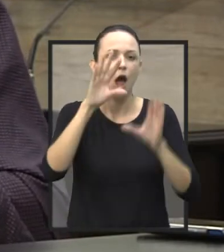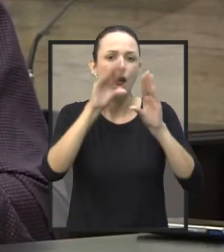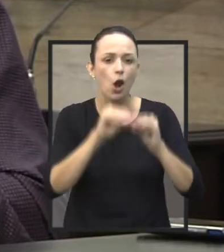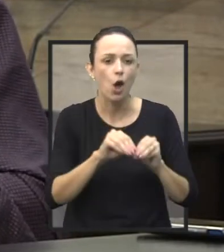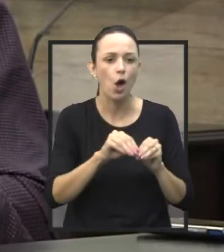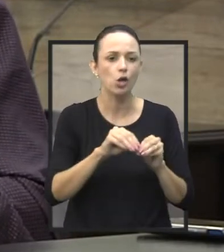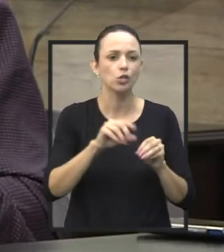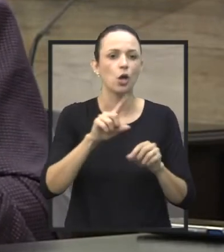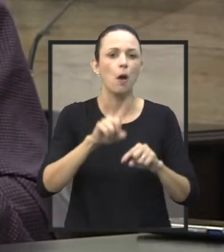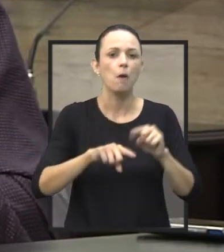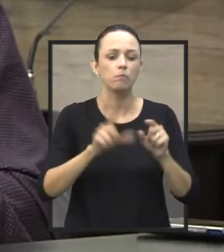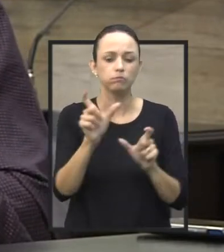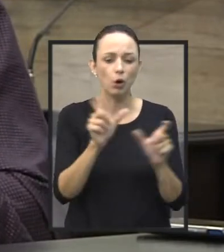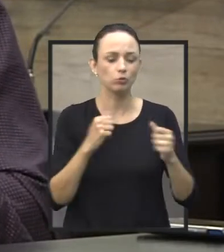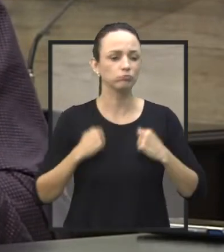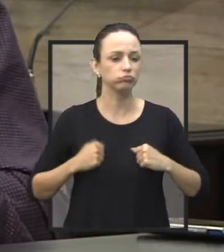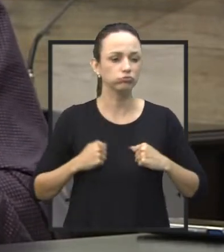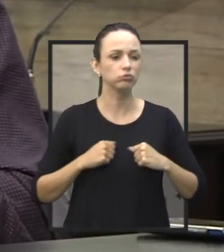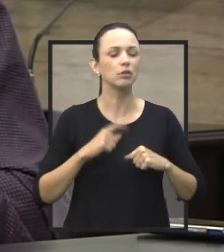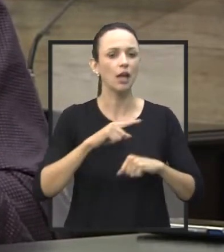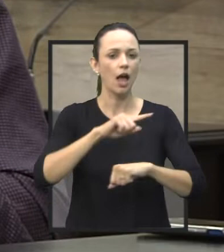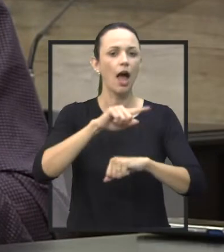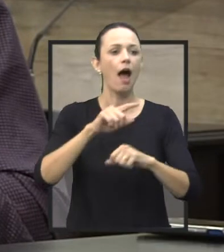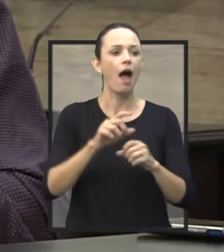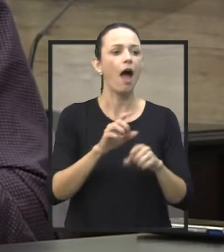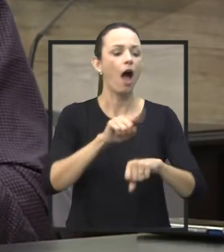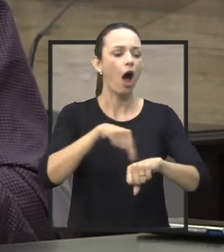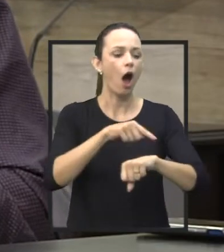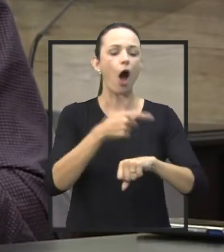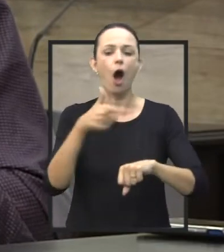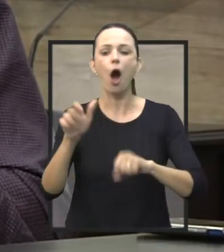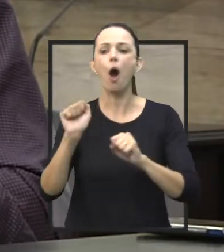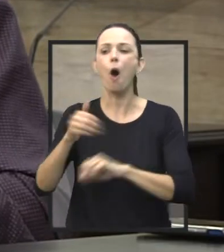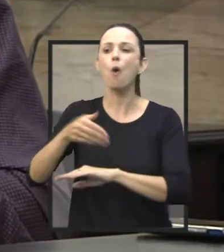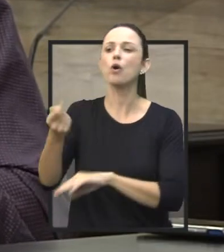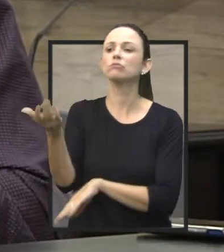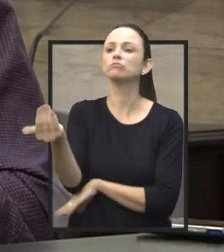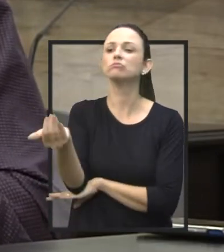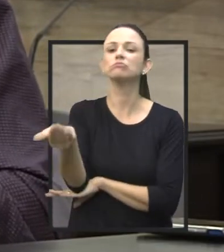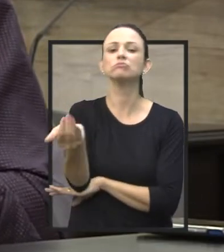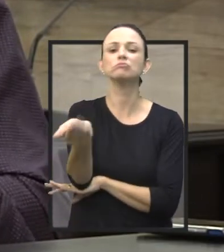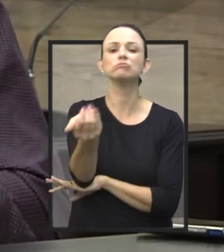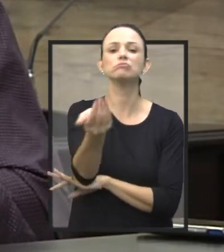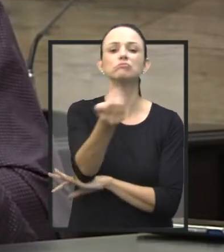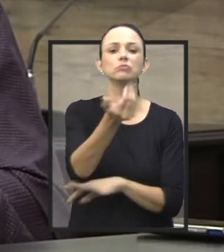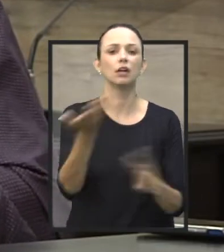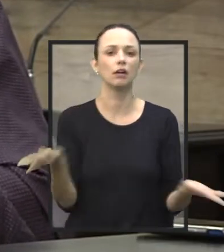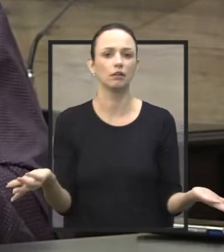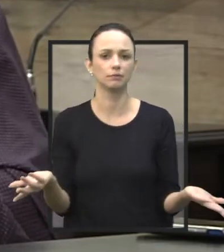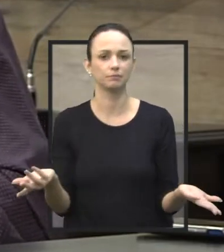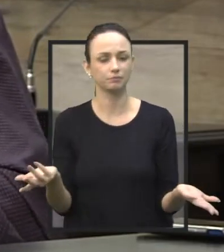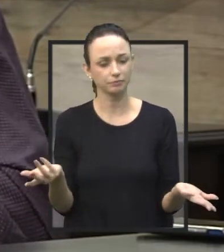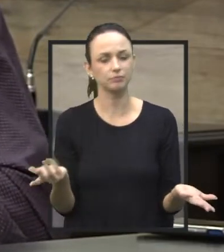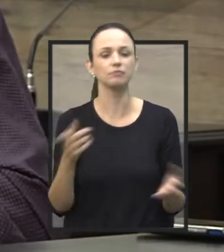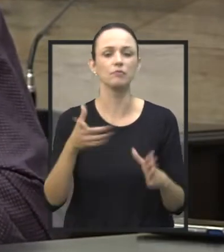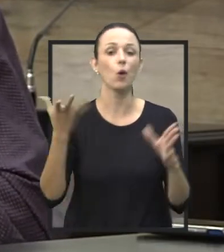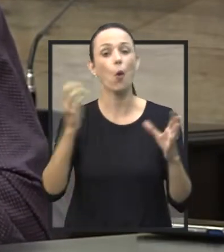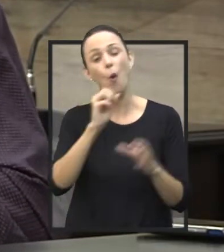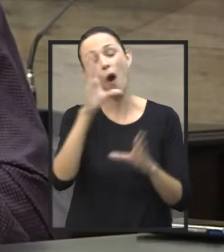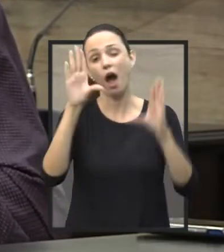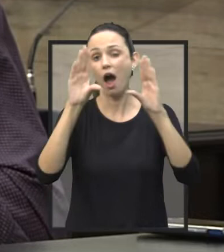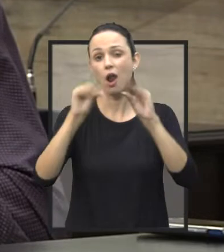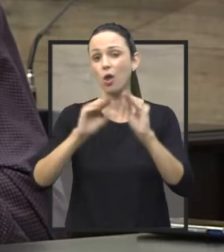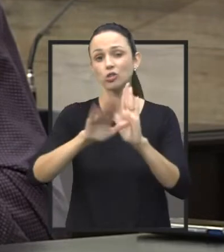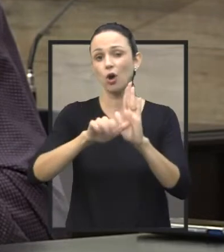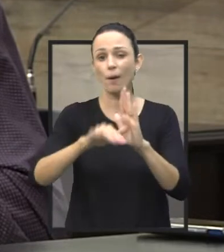precisa, e o resto do tempo ele pode ficar na rua pedindo dinheiro, ou muitas vezes no meio da noite roubando,